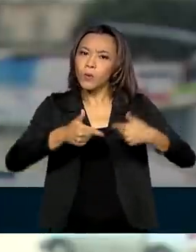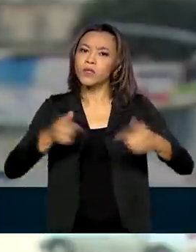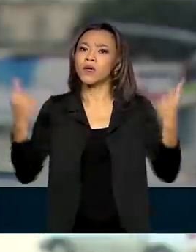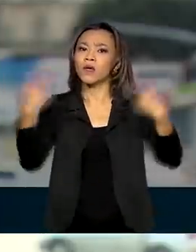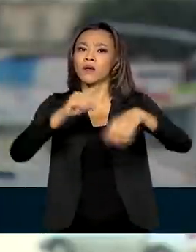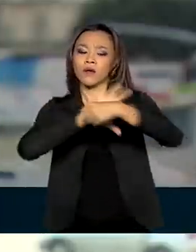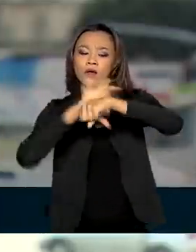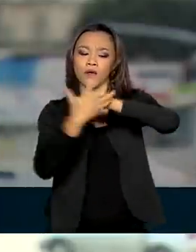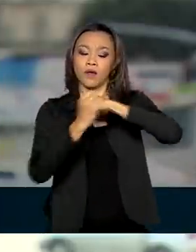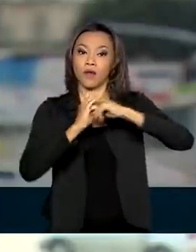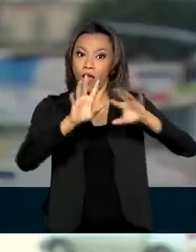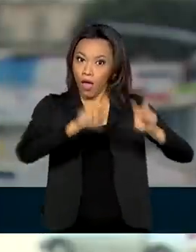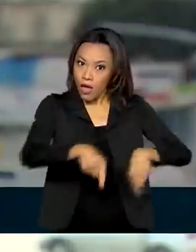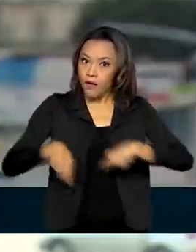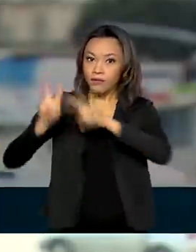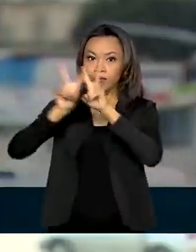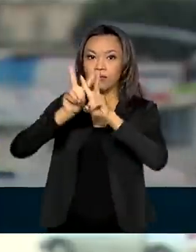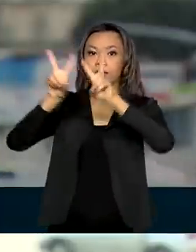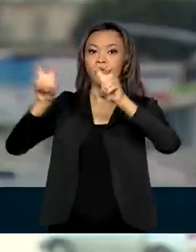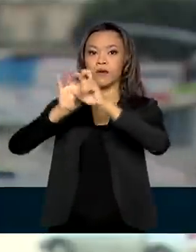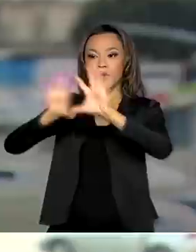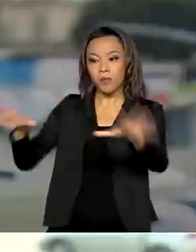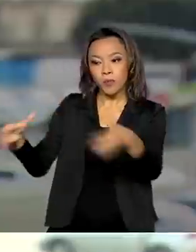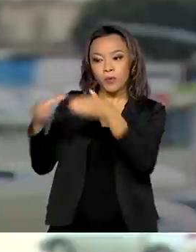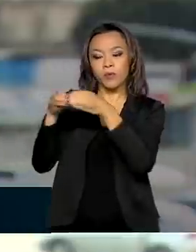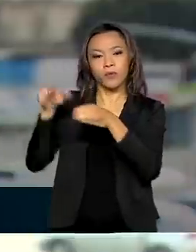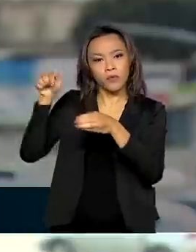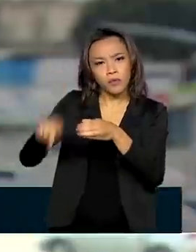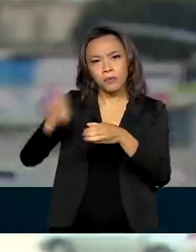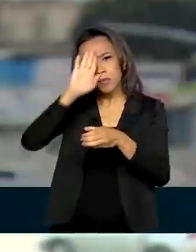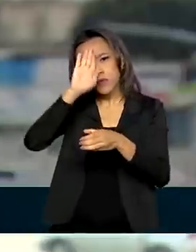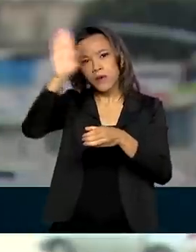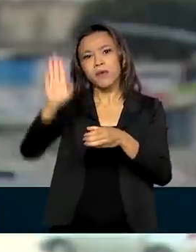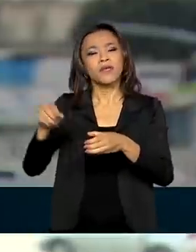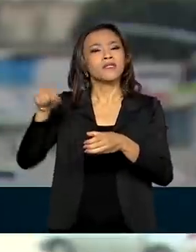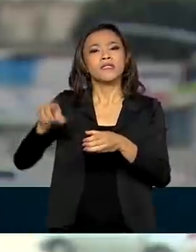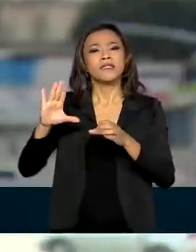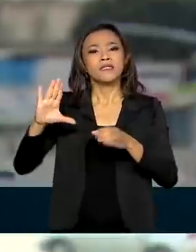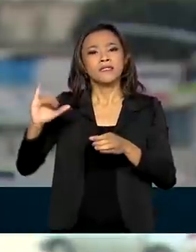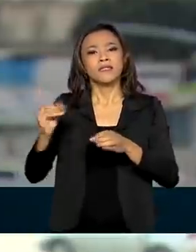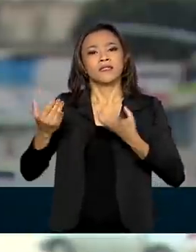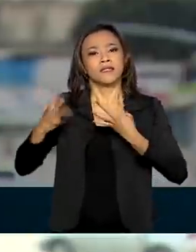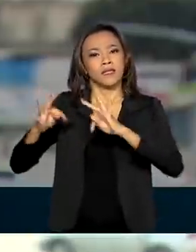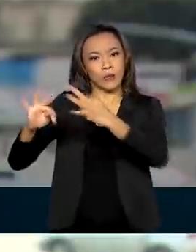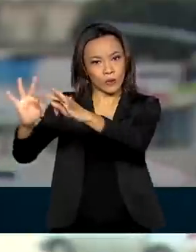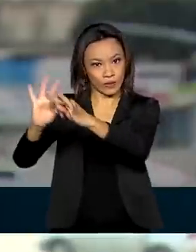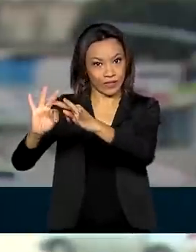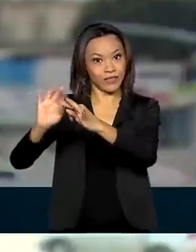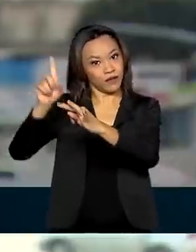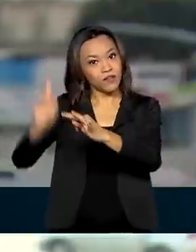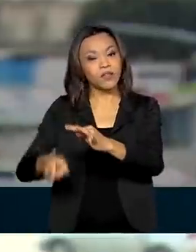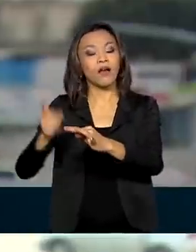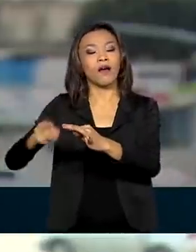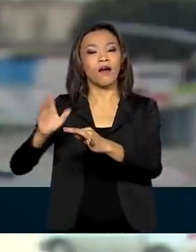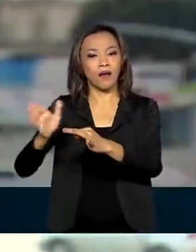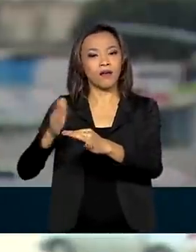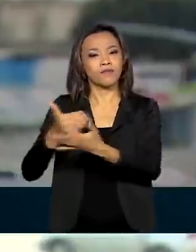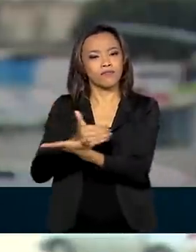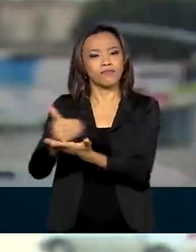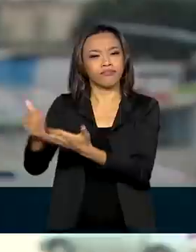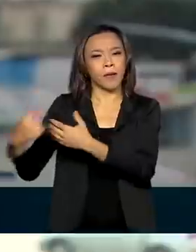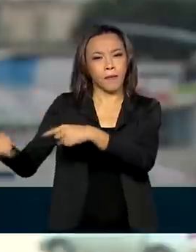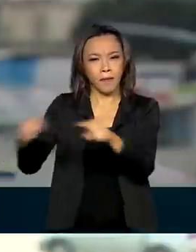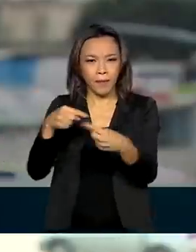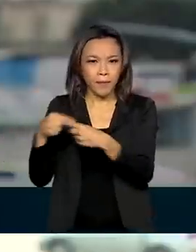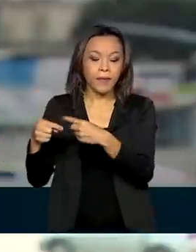destaque na Cúpula, especialmente nas reuniões ministeriais de Ciência e Tecnologia, que já começaram. A